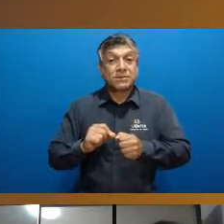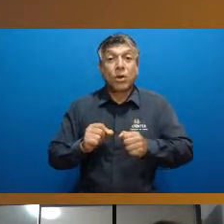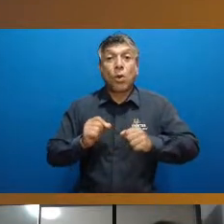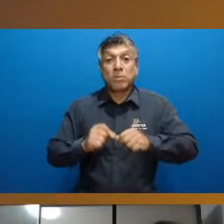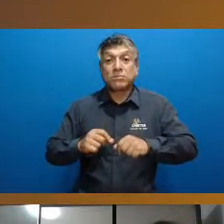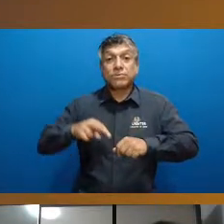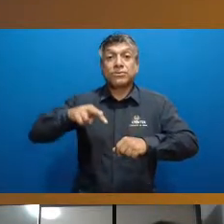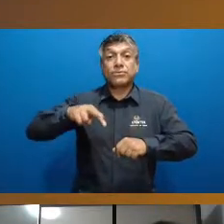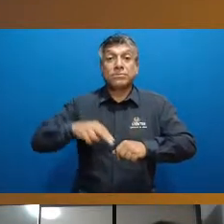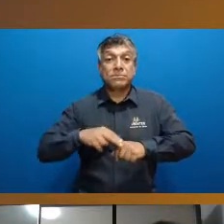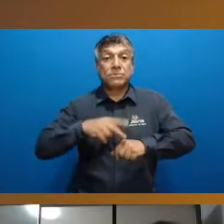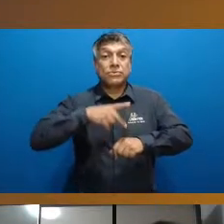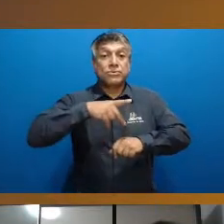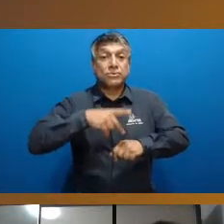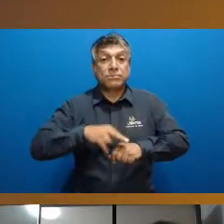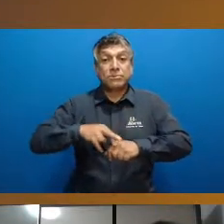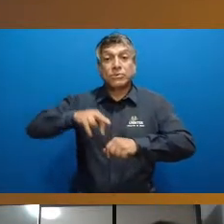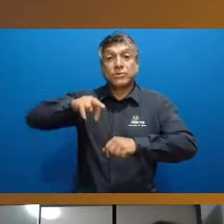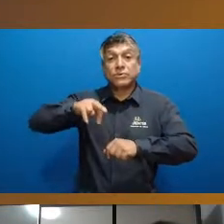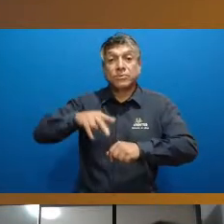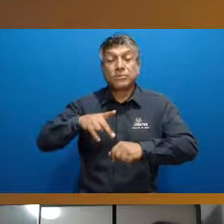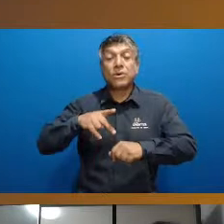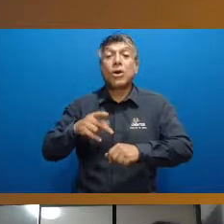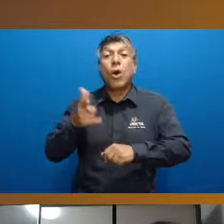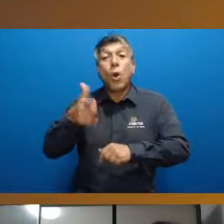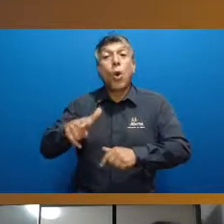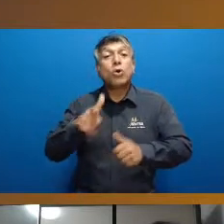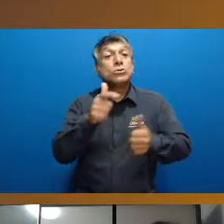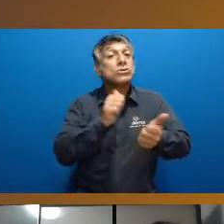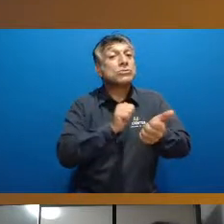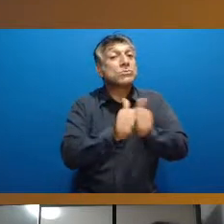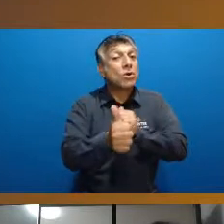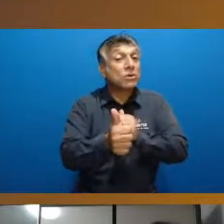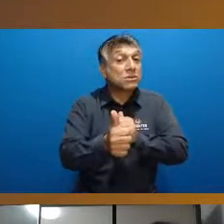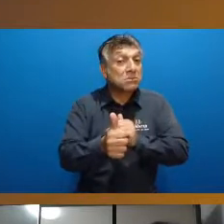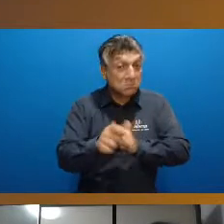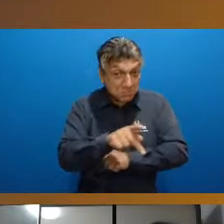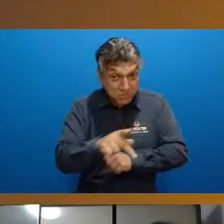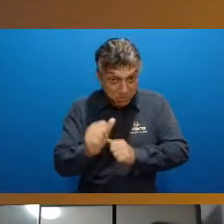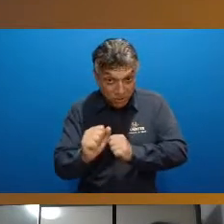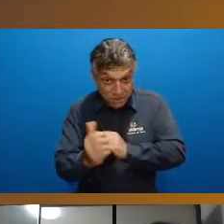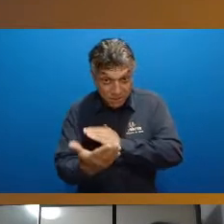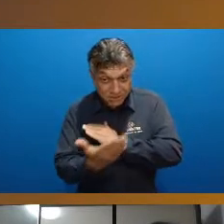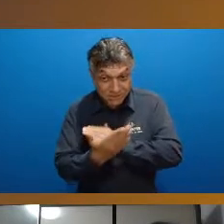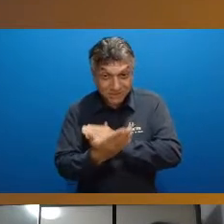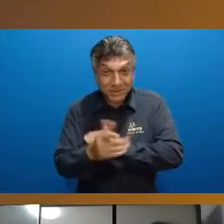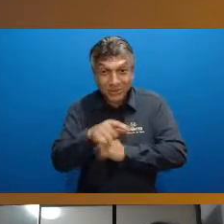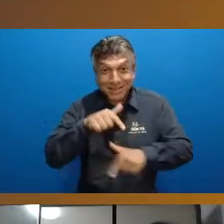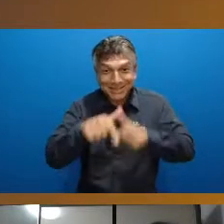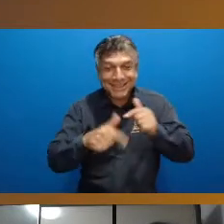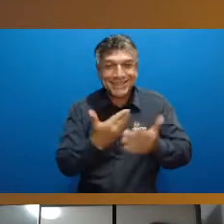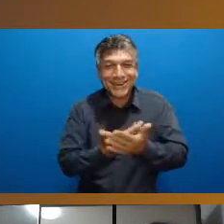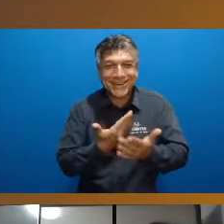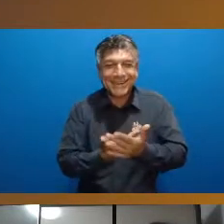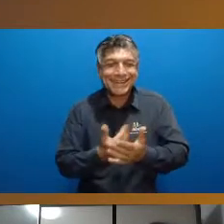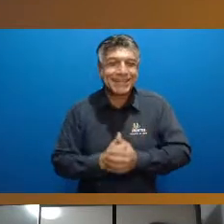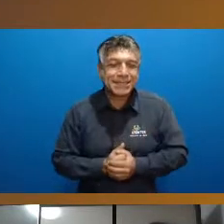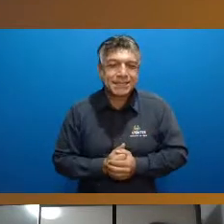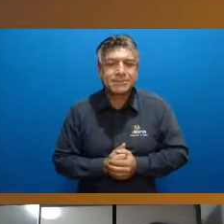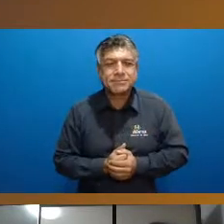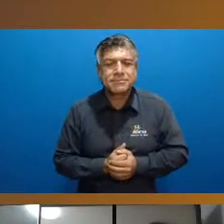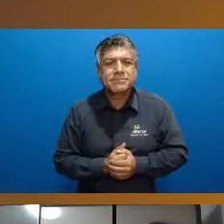tá para os demais esportes me corrijam professores podem contribuir quem trabalha em escola mas